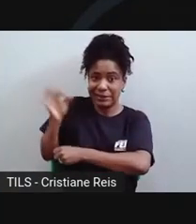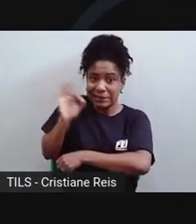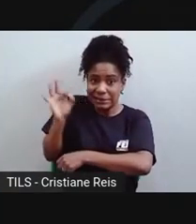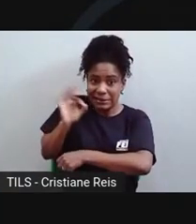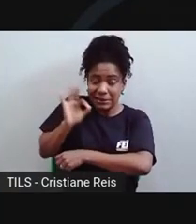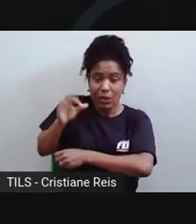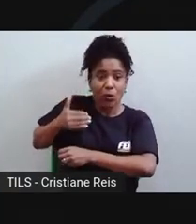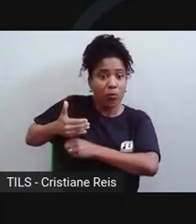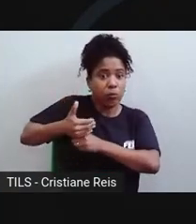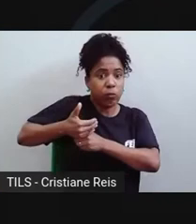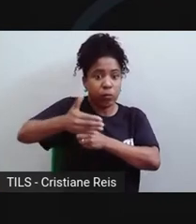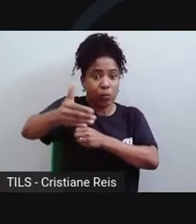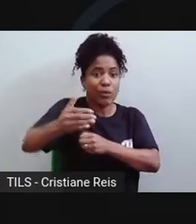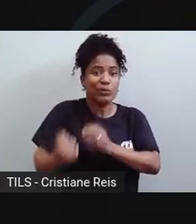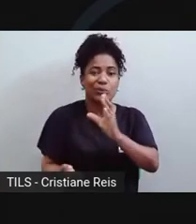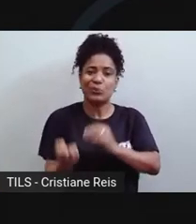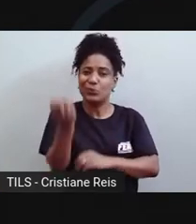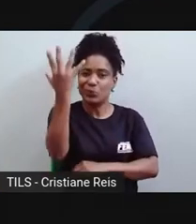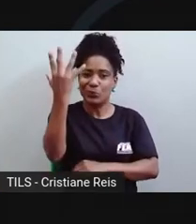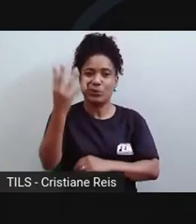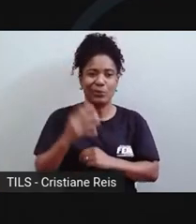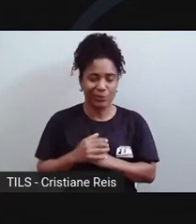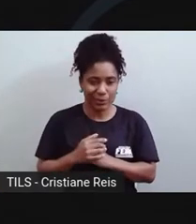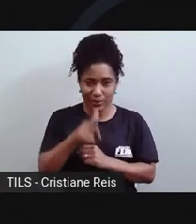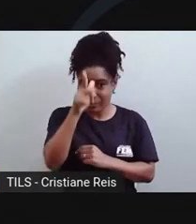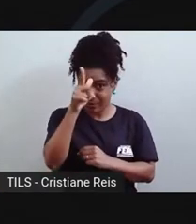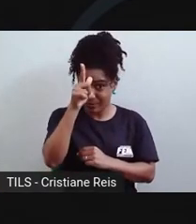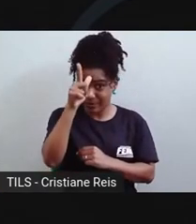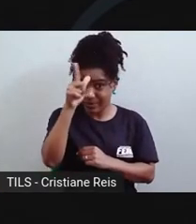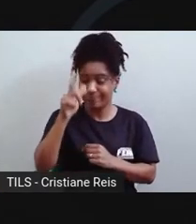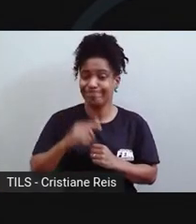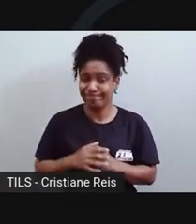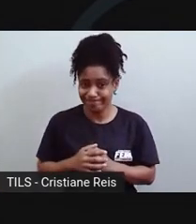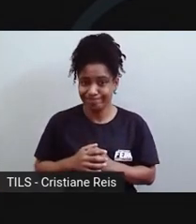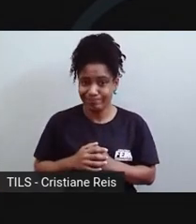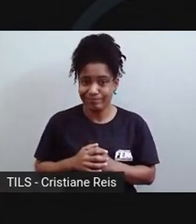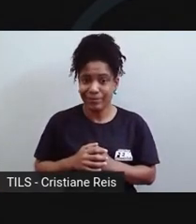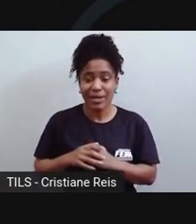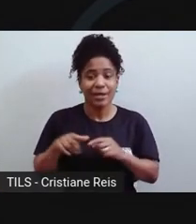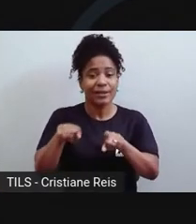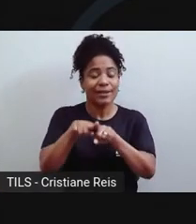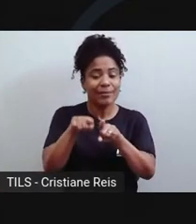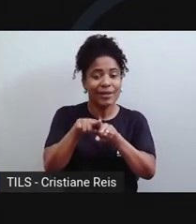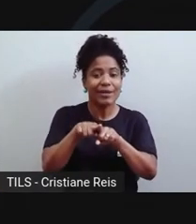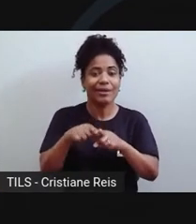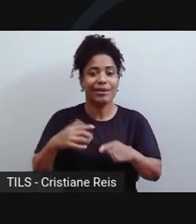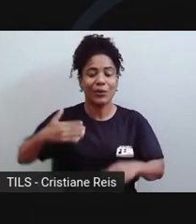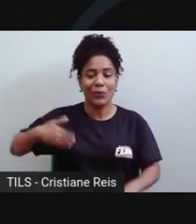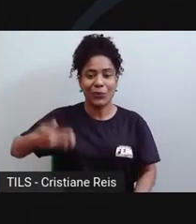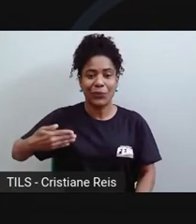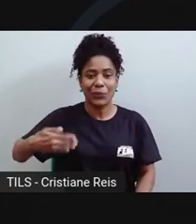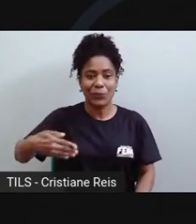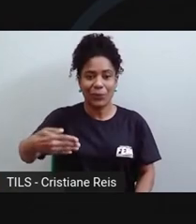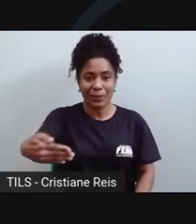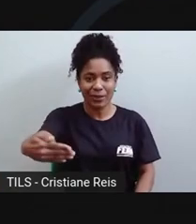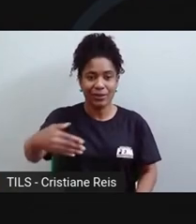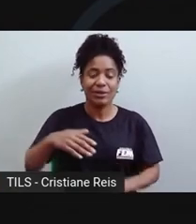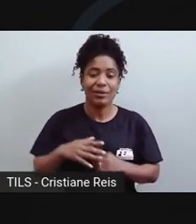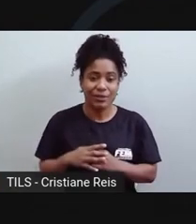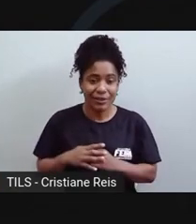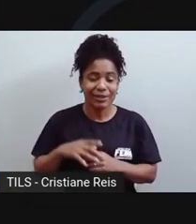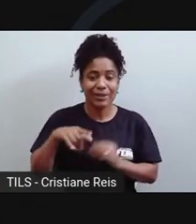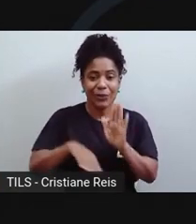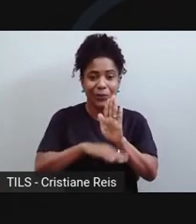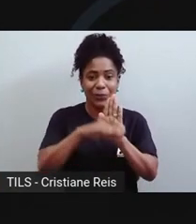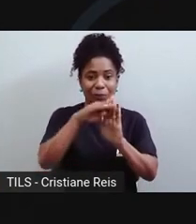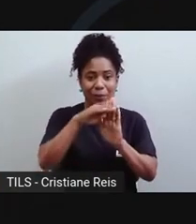oeste do país. Aqui no Reino Unido, um relatório sobre o clima divulgado nesta quinta-feira diz que temperaturas de até